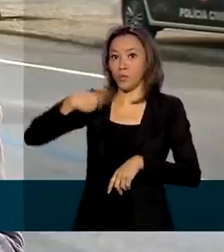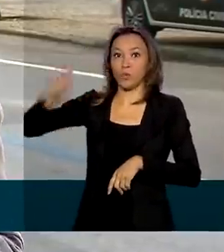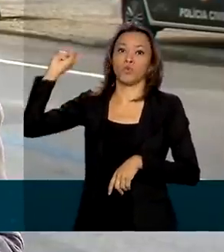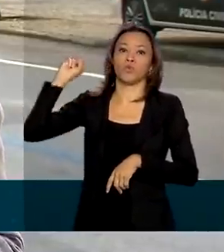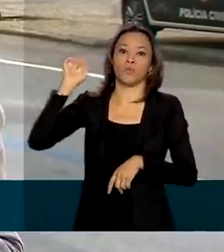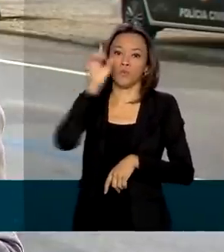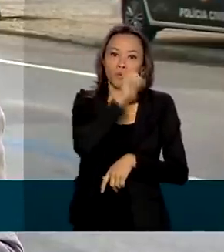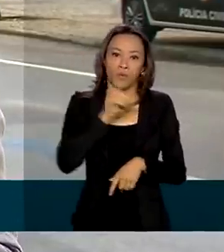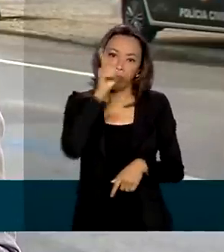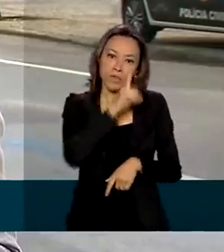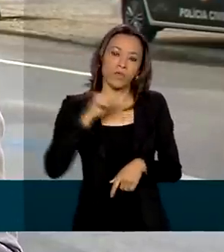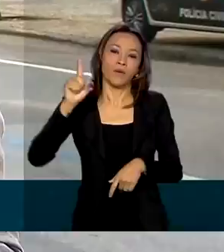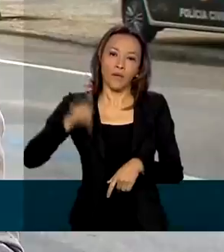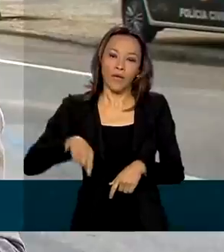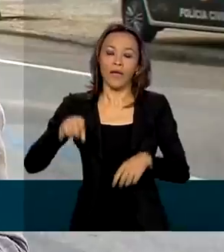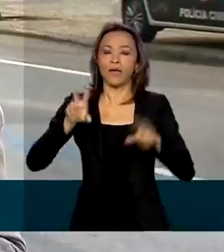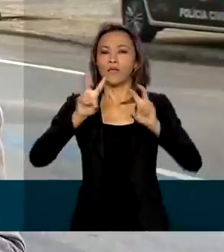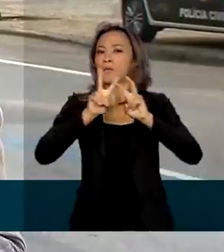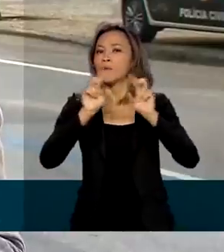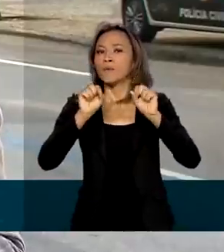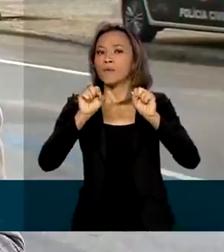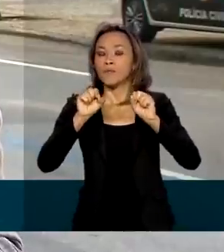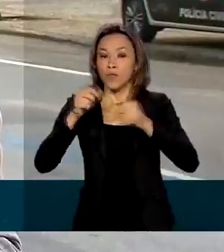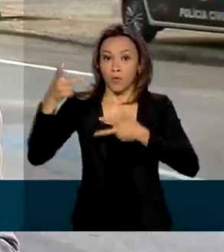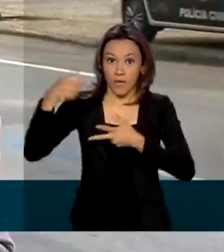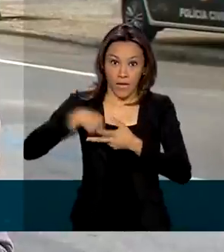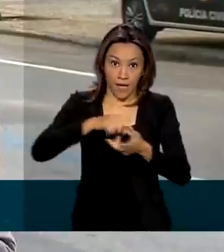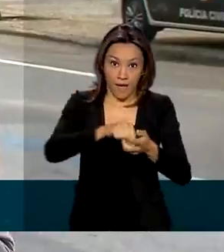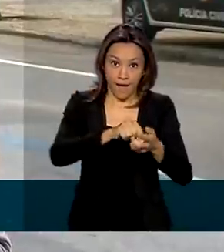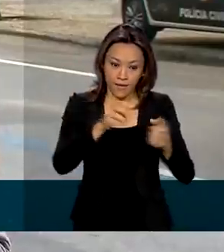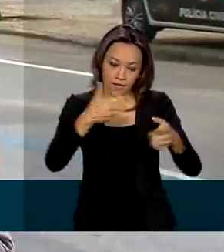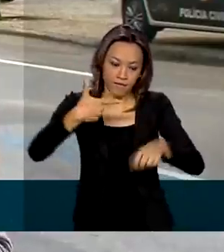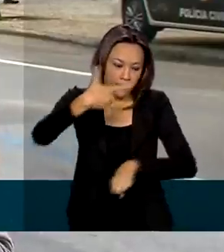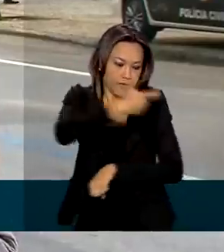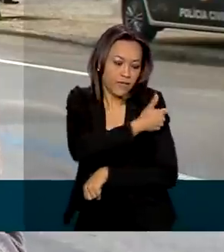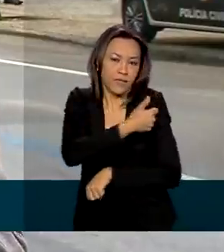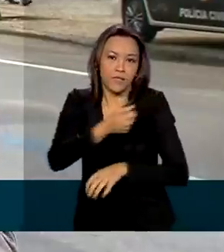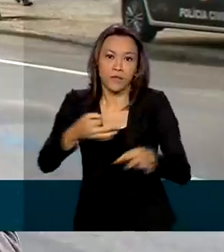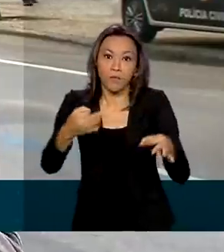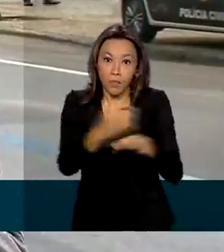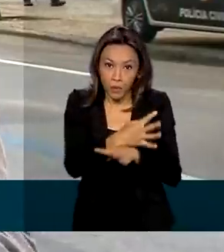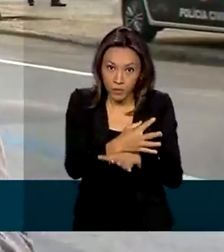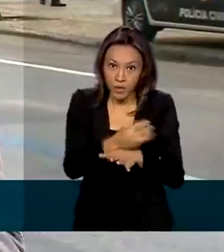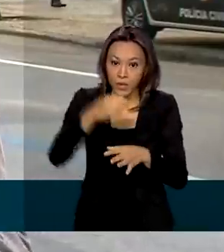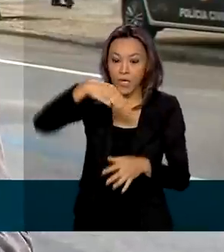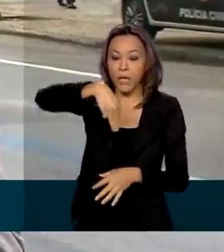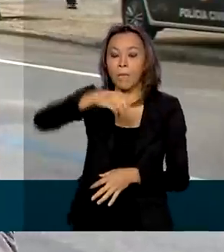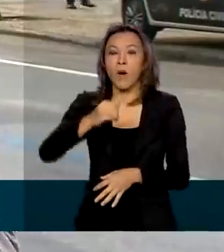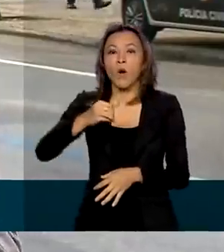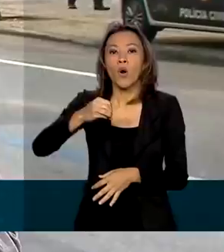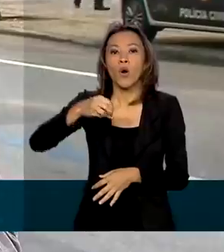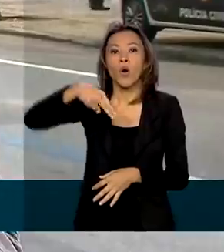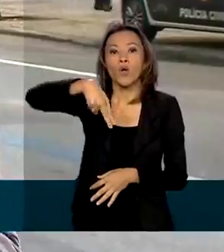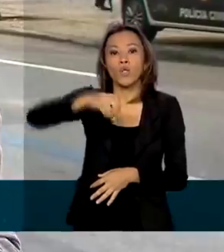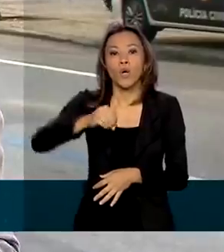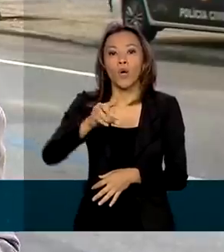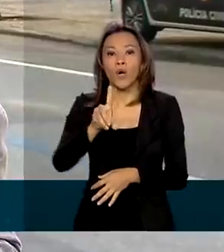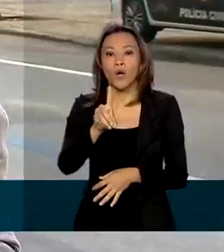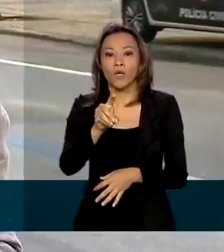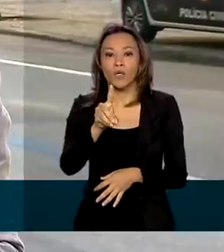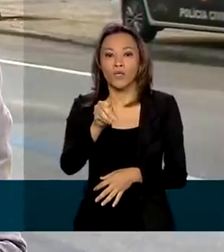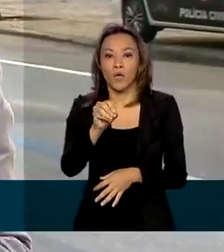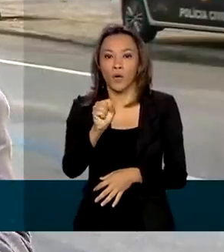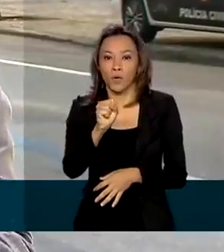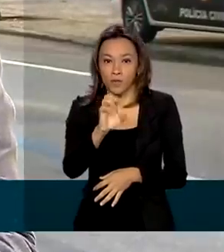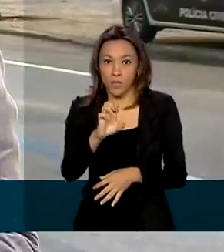que tratava das vacinas importadas prontas e envasadas em monodose. Por isso, a Anvisa precisa fazer uma nova